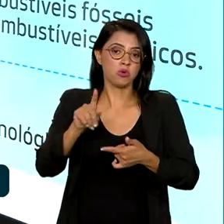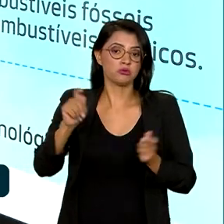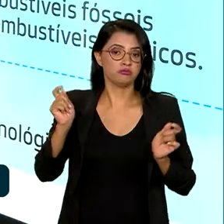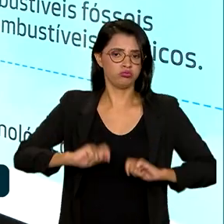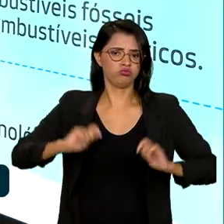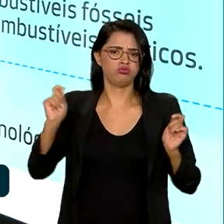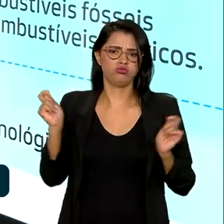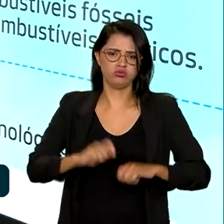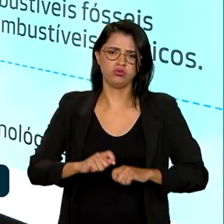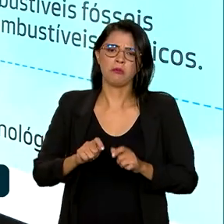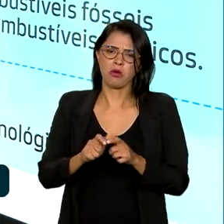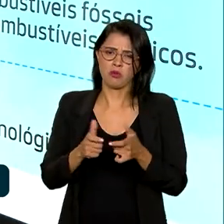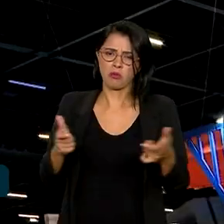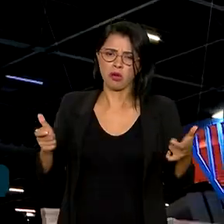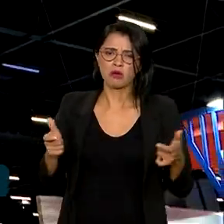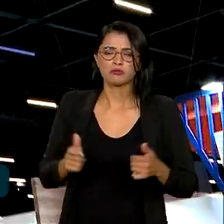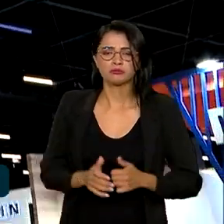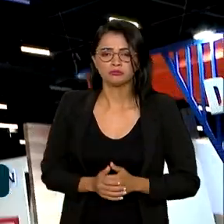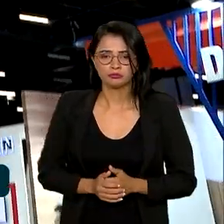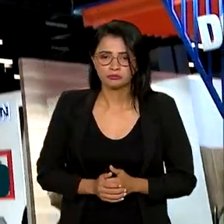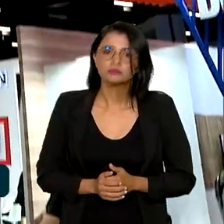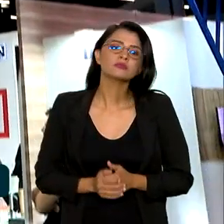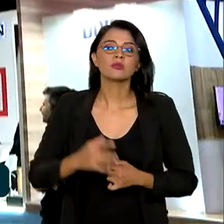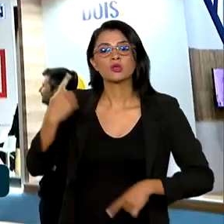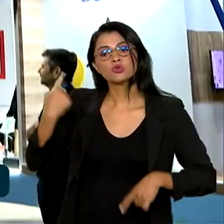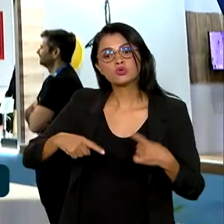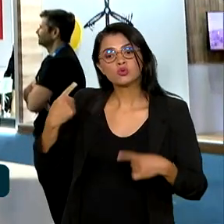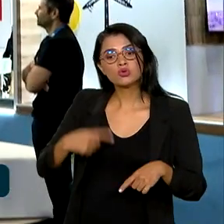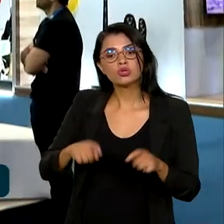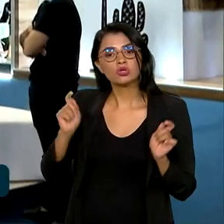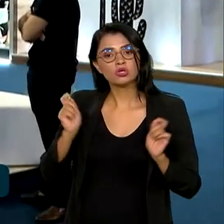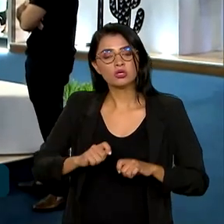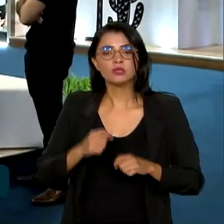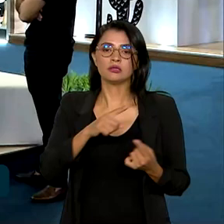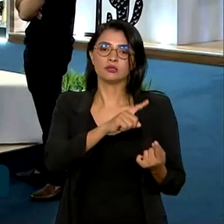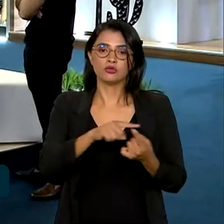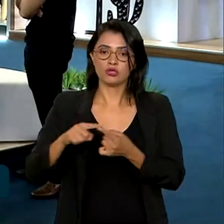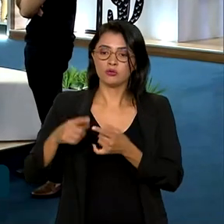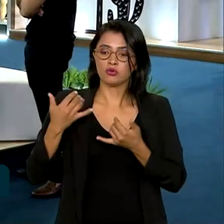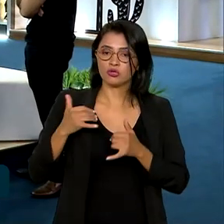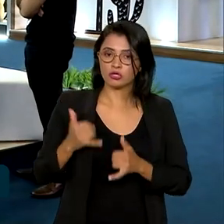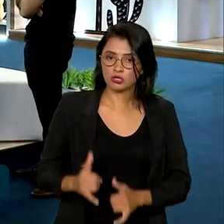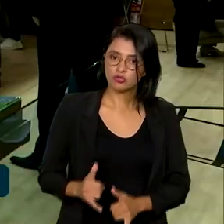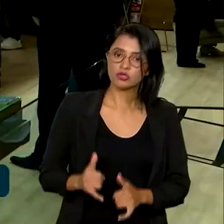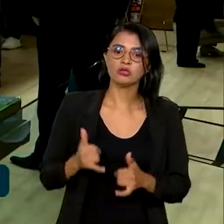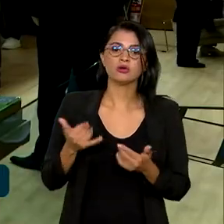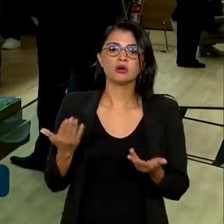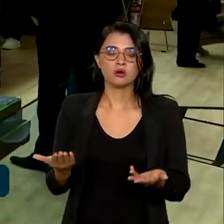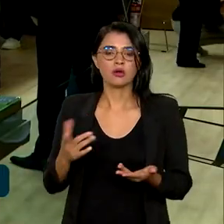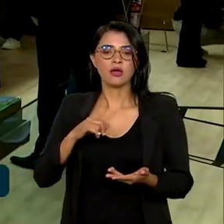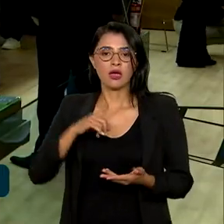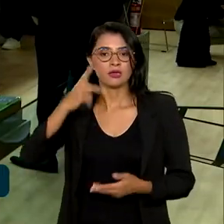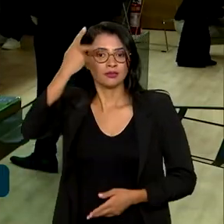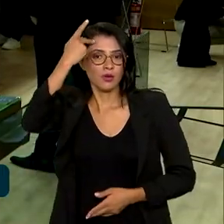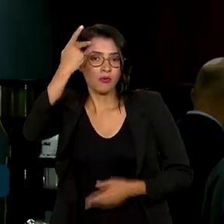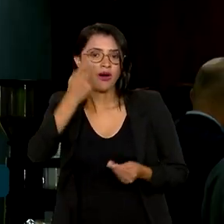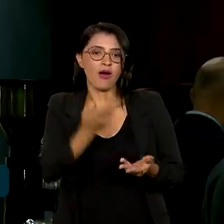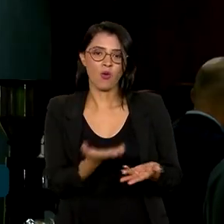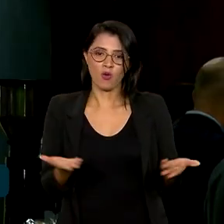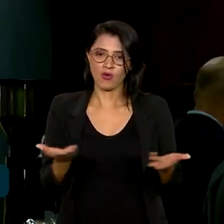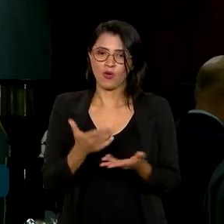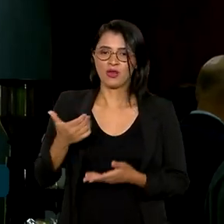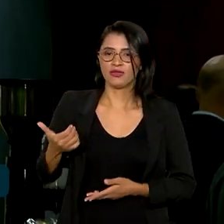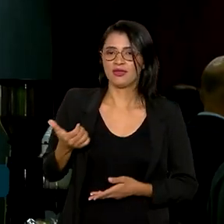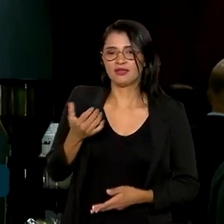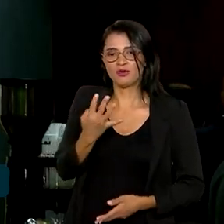potencial de crescimento. Para discutir o potencial desse tipo de geração de energia, São Paulo cedia a